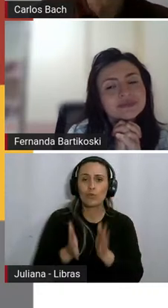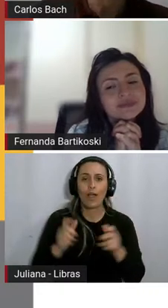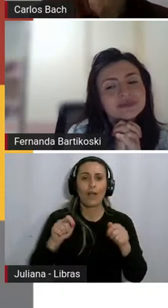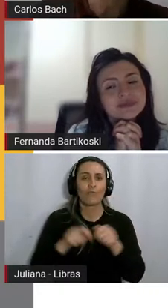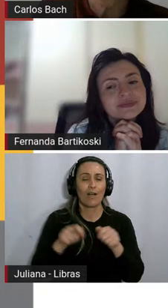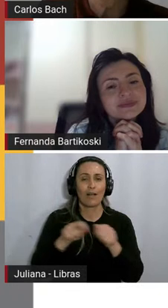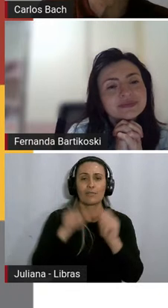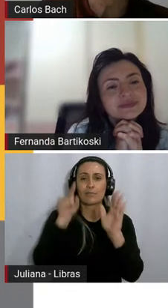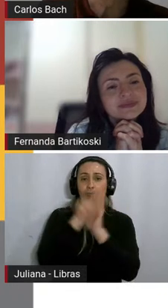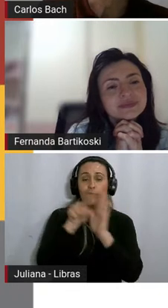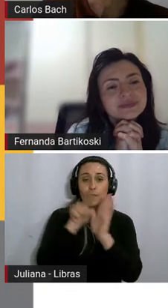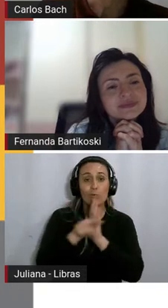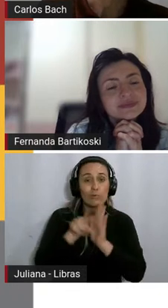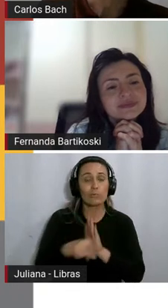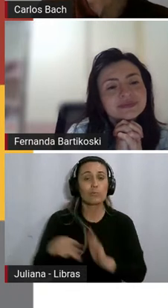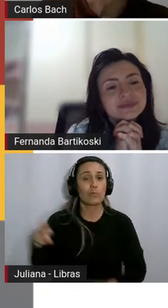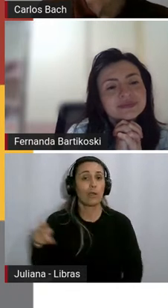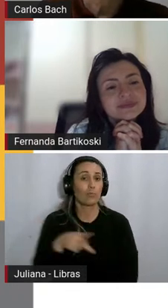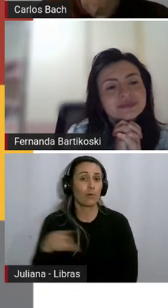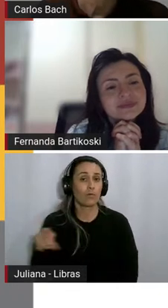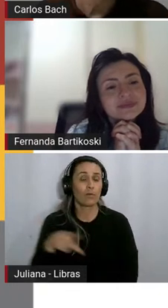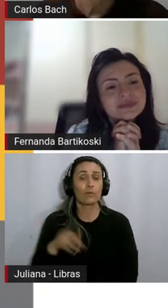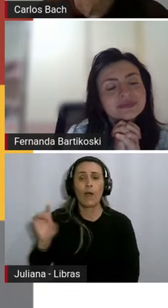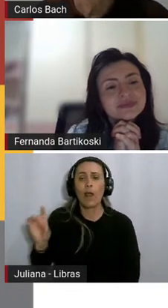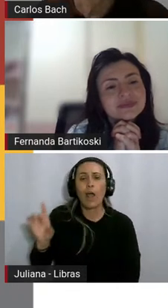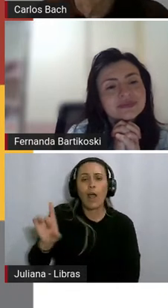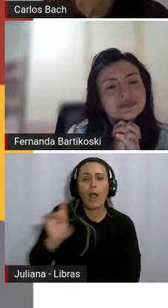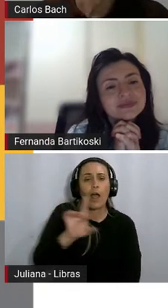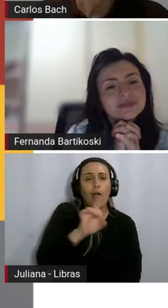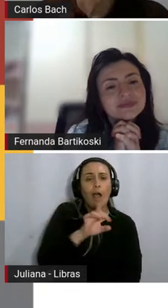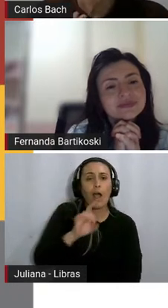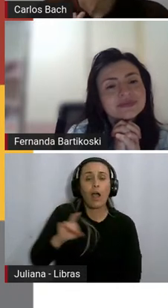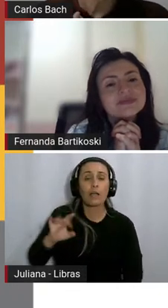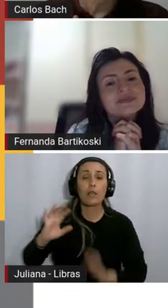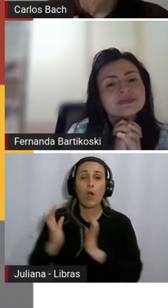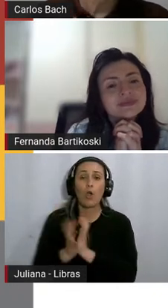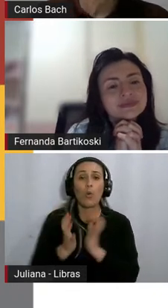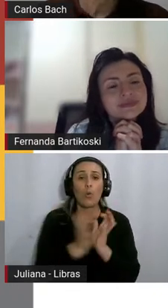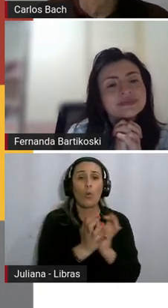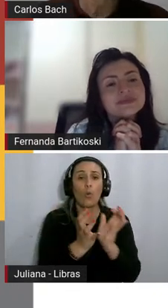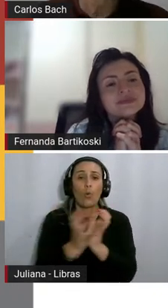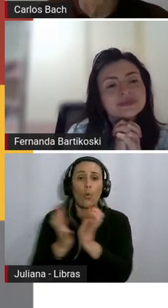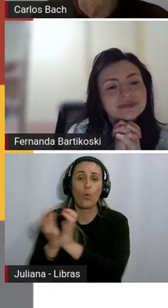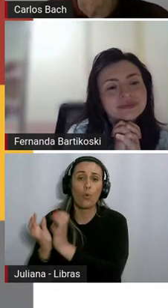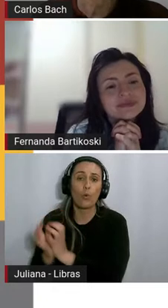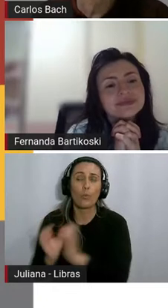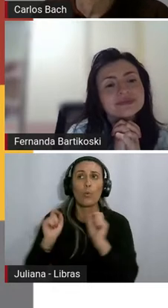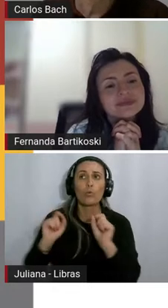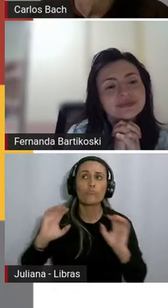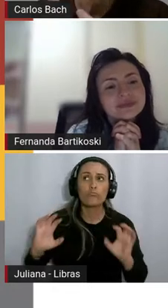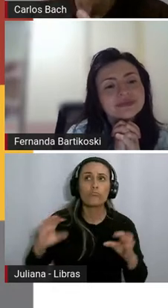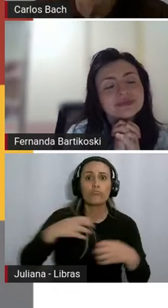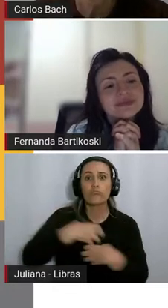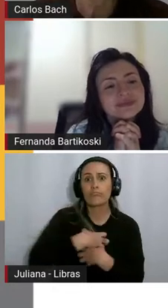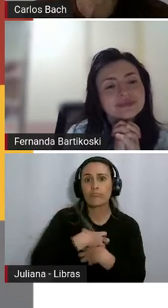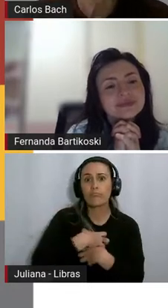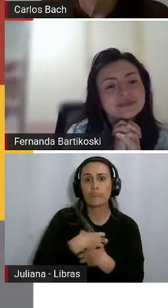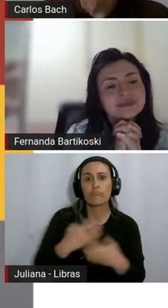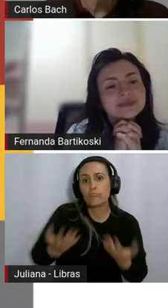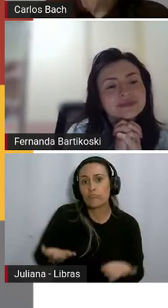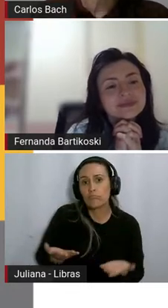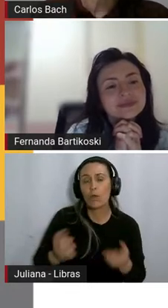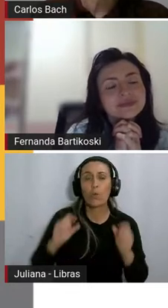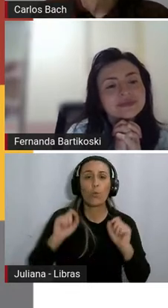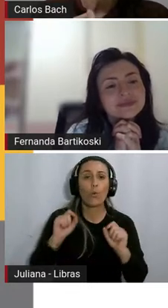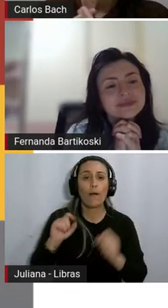cada grupo discute e cada grupo vai anotar o que que cada um sentiu o que que cada um pensou